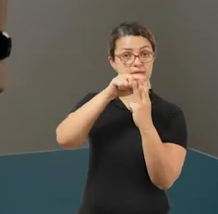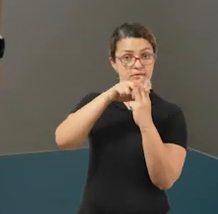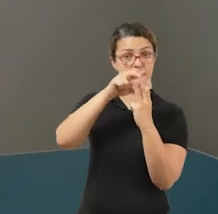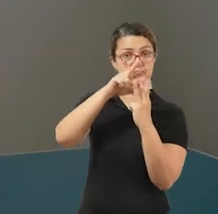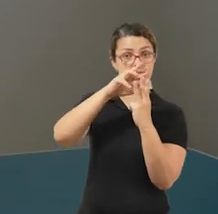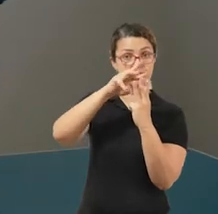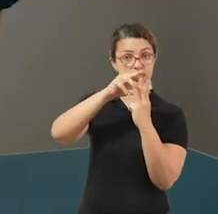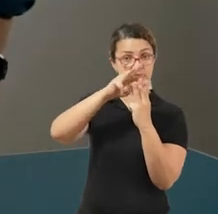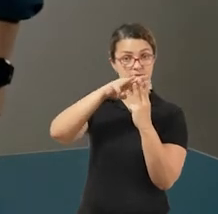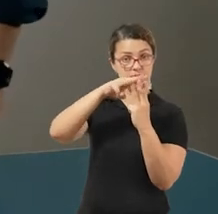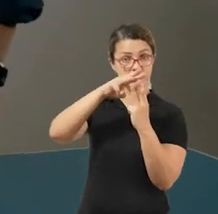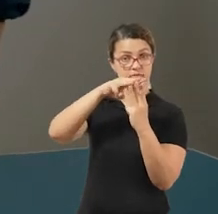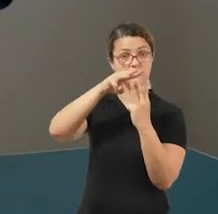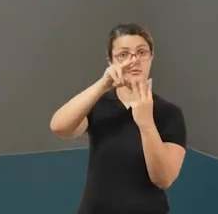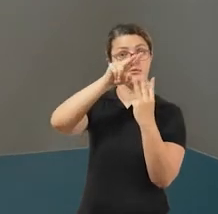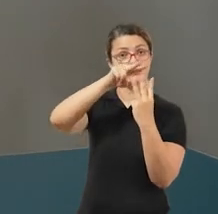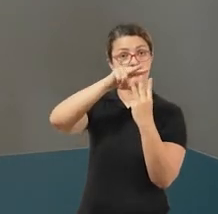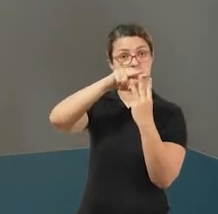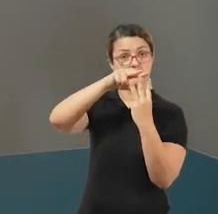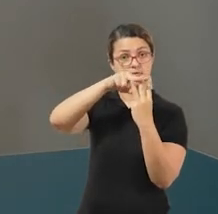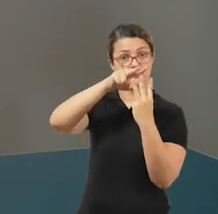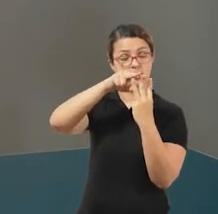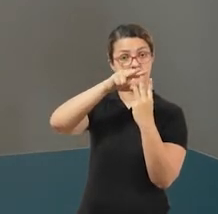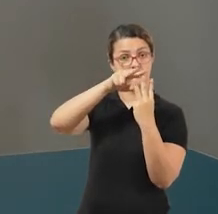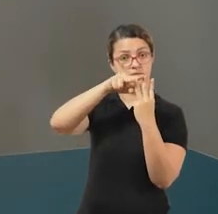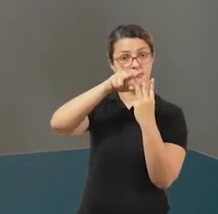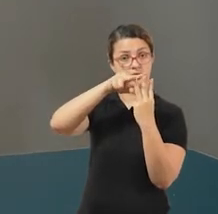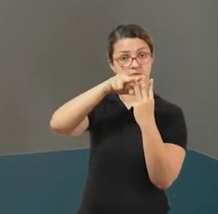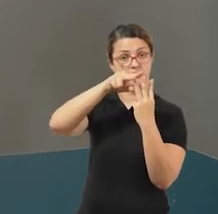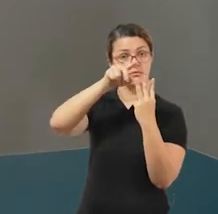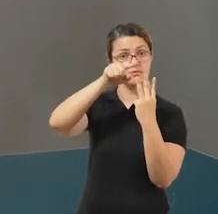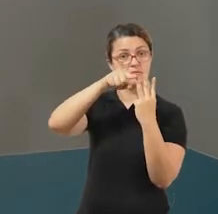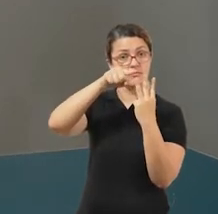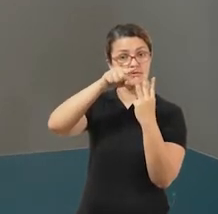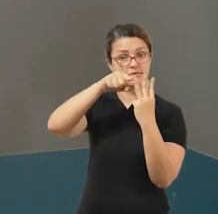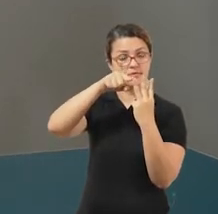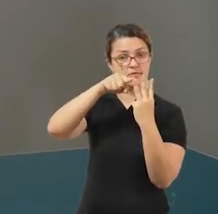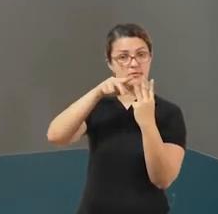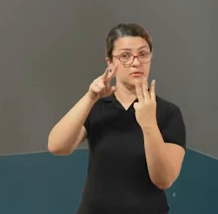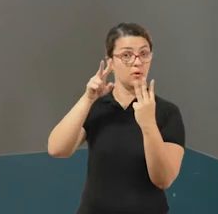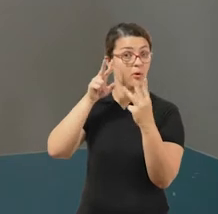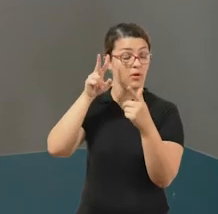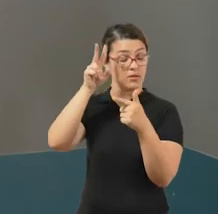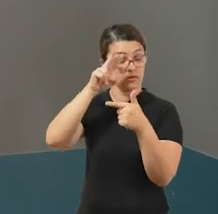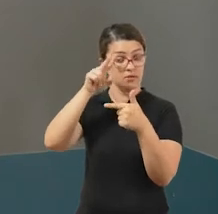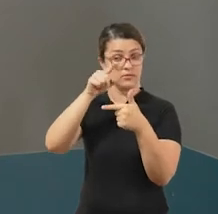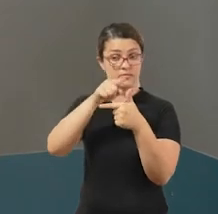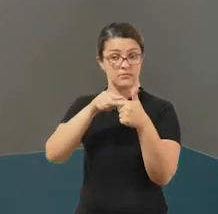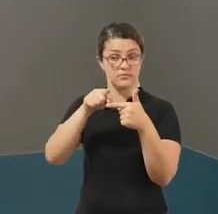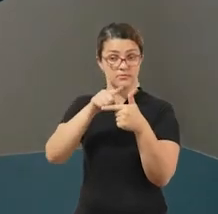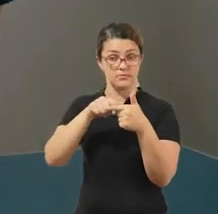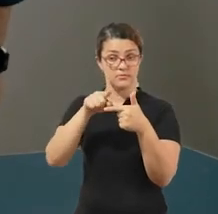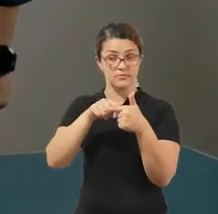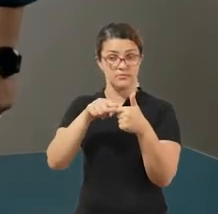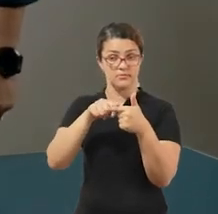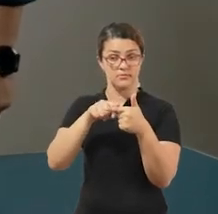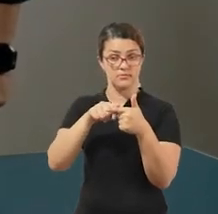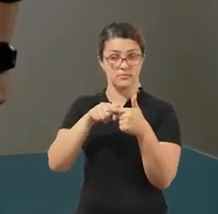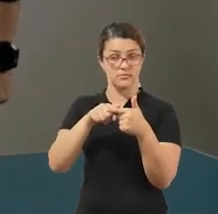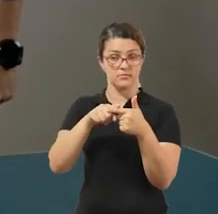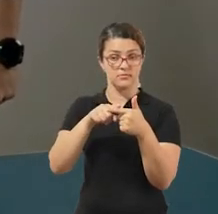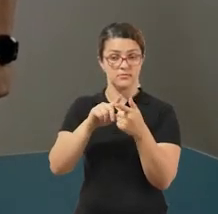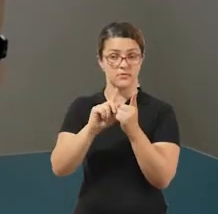unidade. Prestem muita atenção que lá na chave, essa ordem ela se inverte. Ela vem dezena e